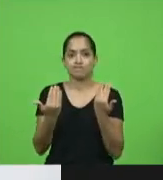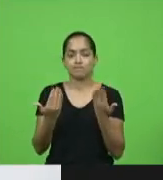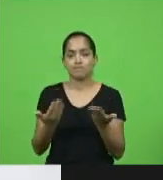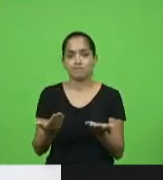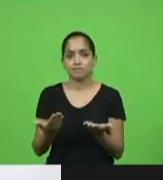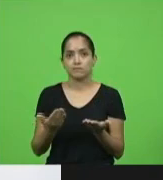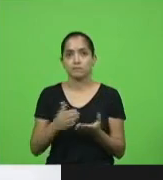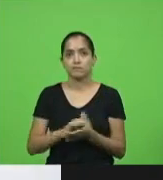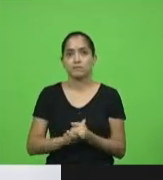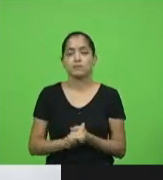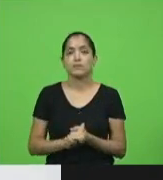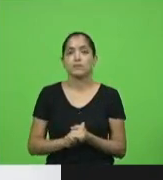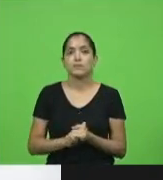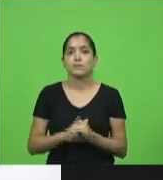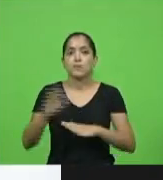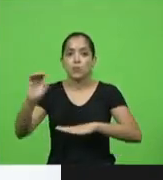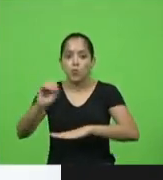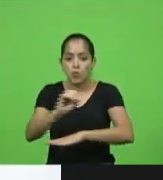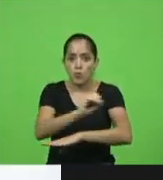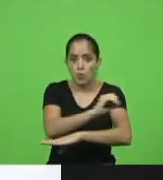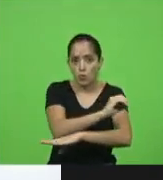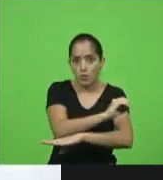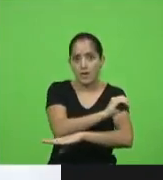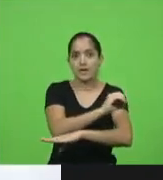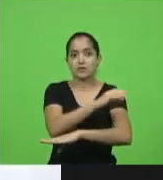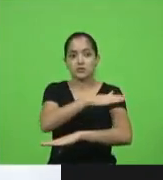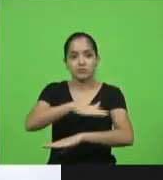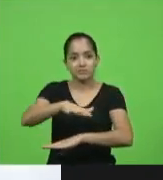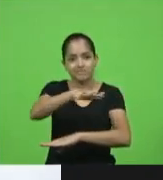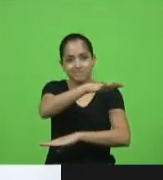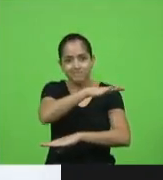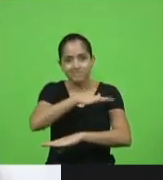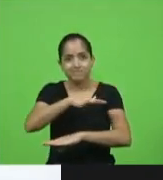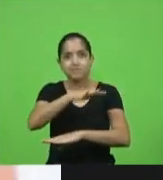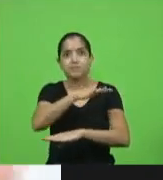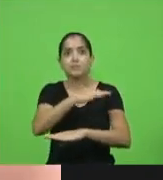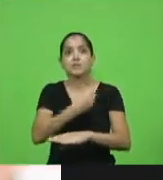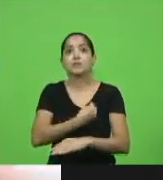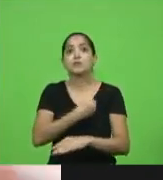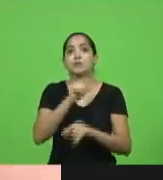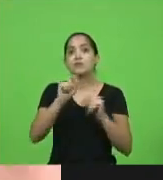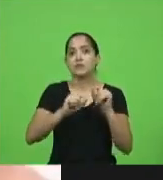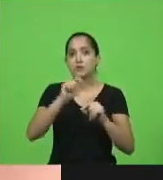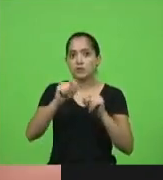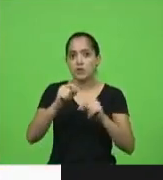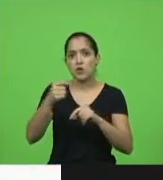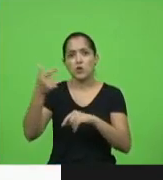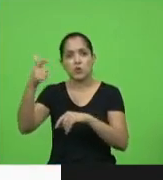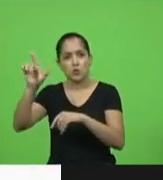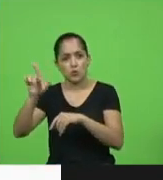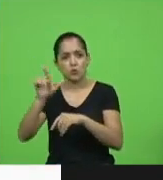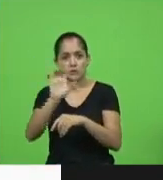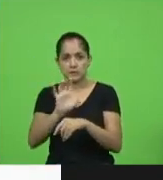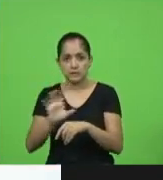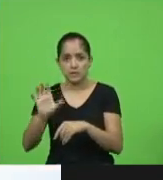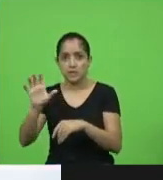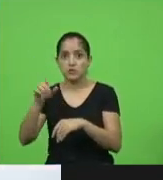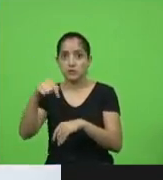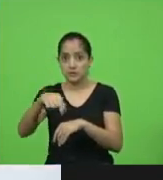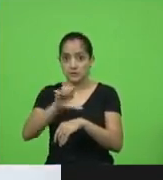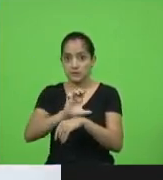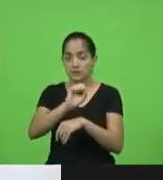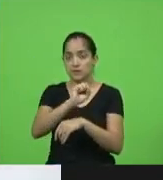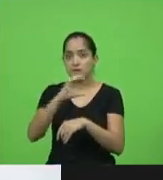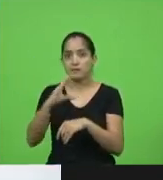oeste e extremo oeste estão vivendo e muitas outras regiões do estado é